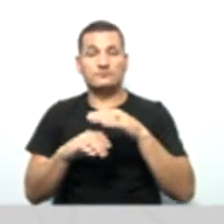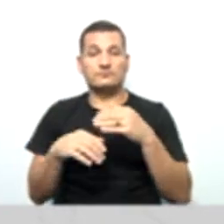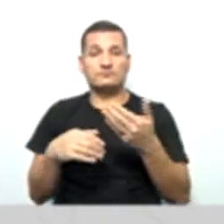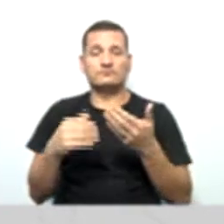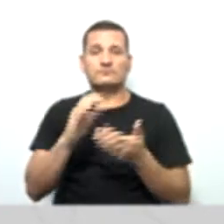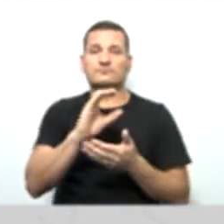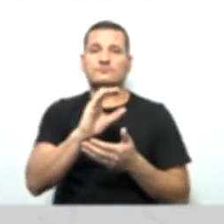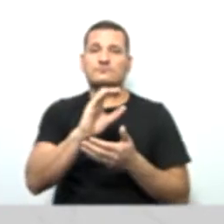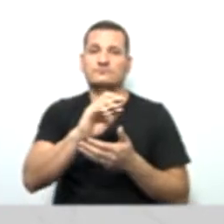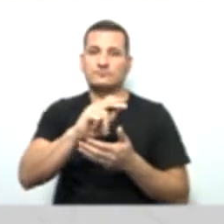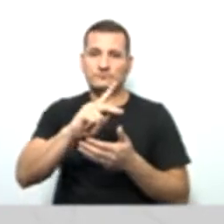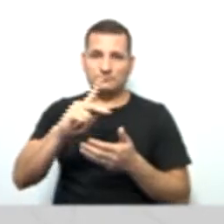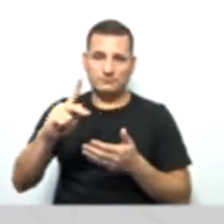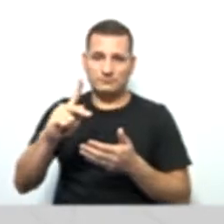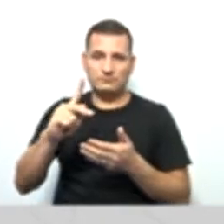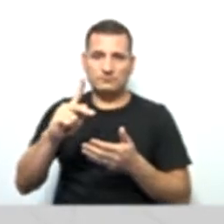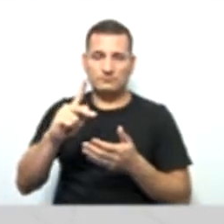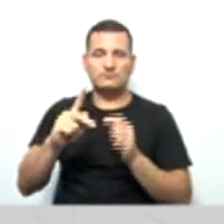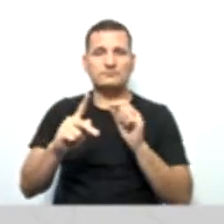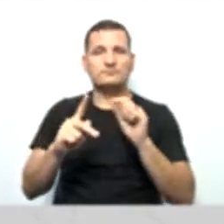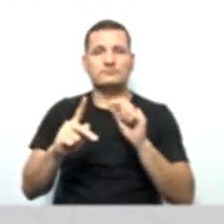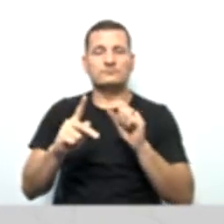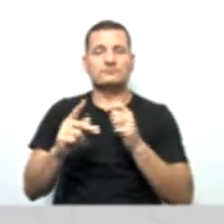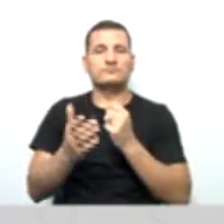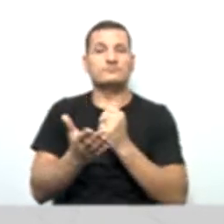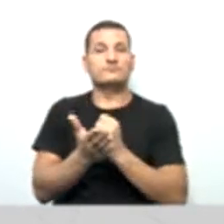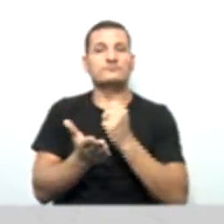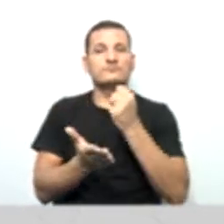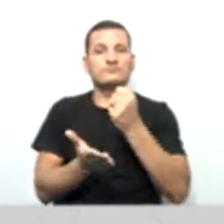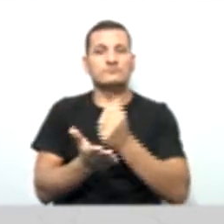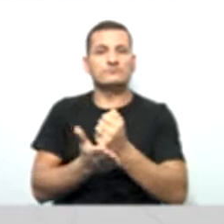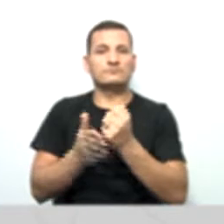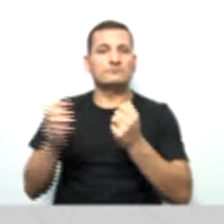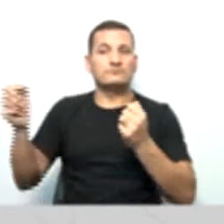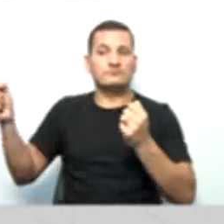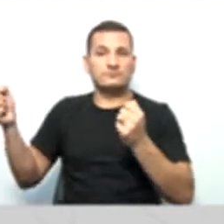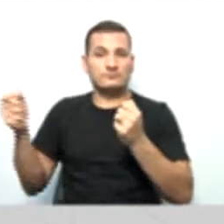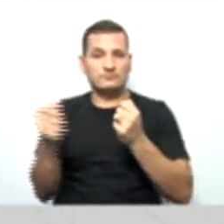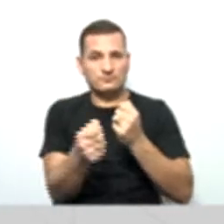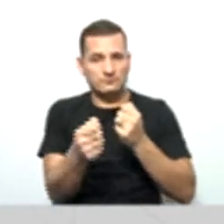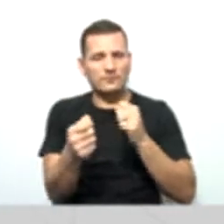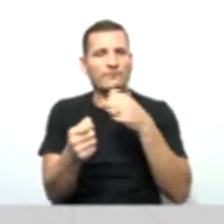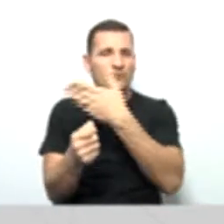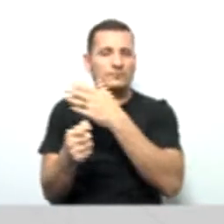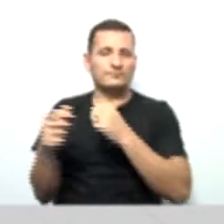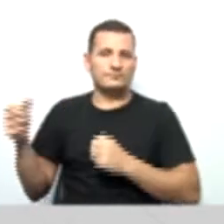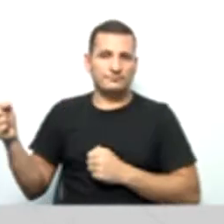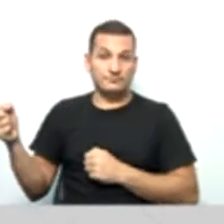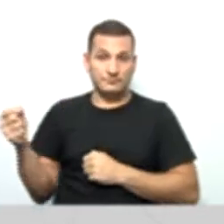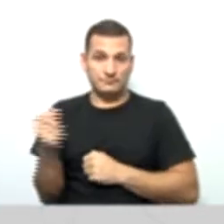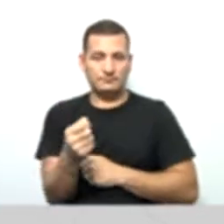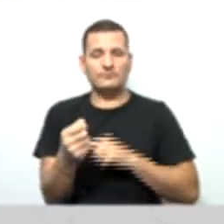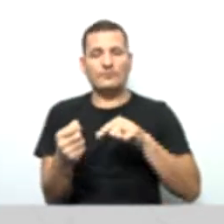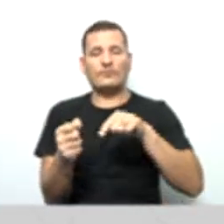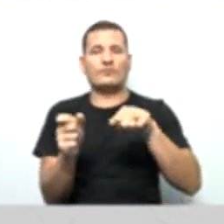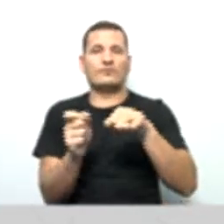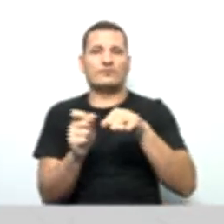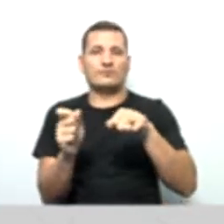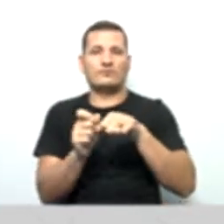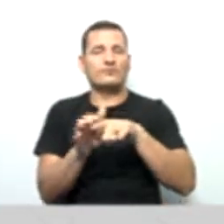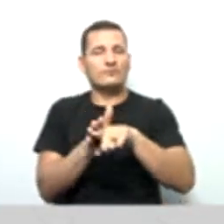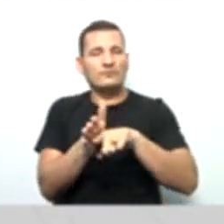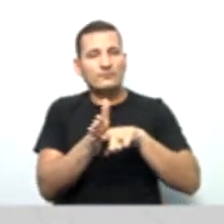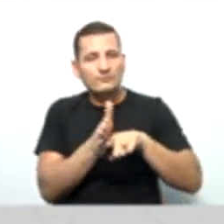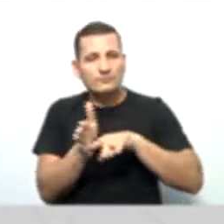vai contratar uma, um escritório de contabilidade né, uma equipe de contabilidade para estar realizando essa